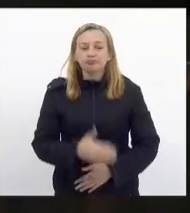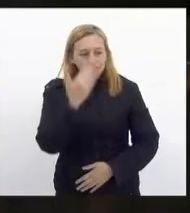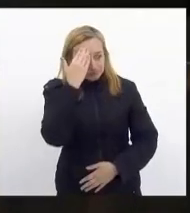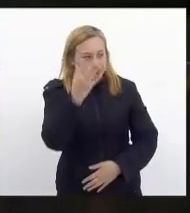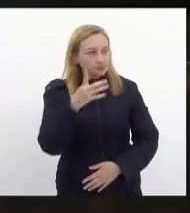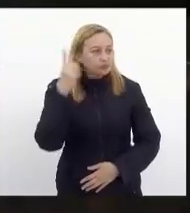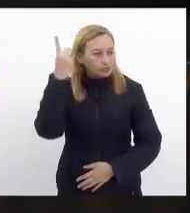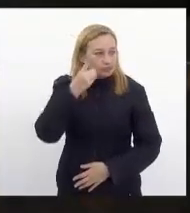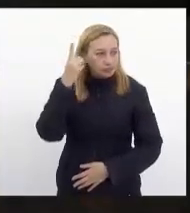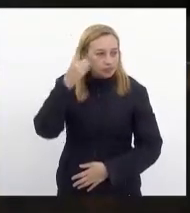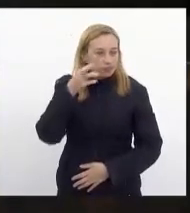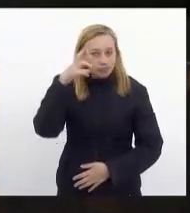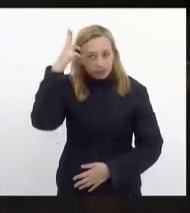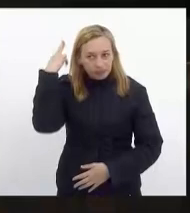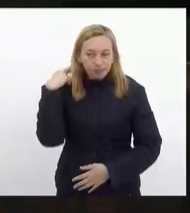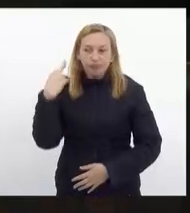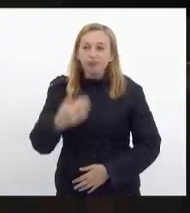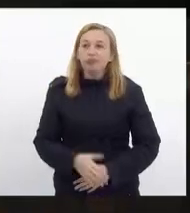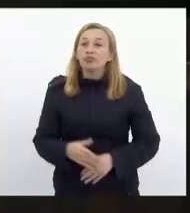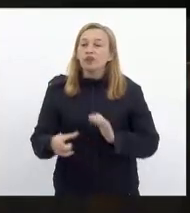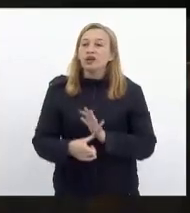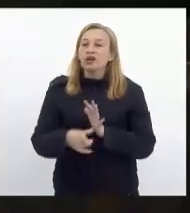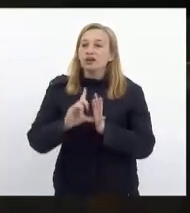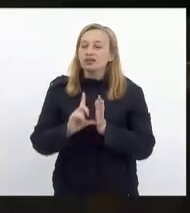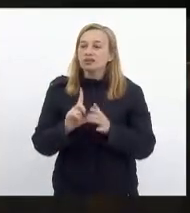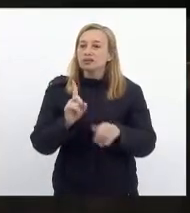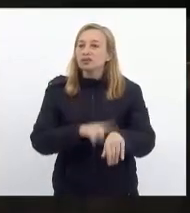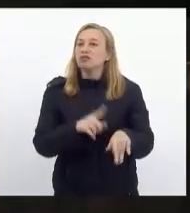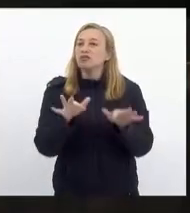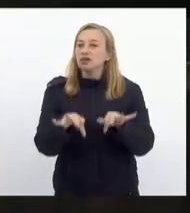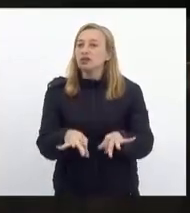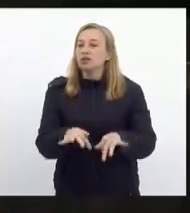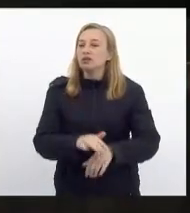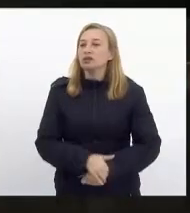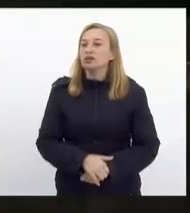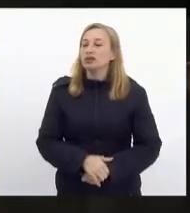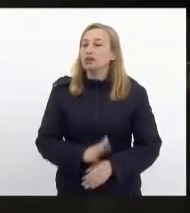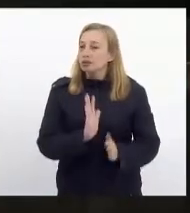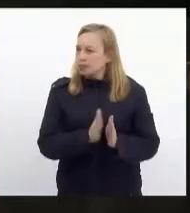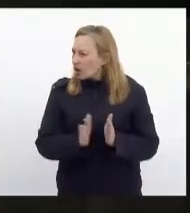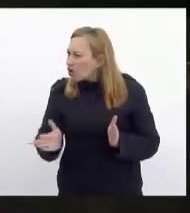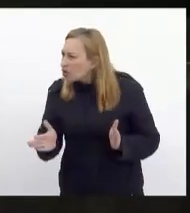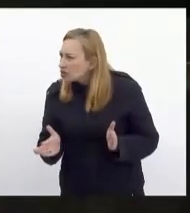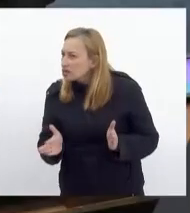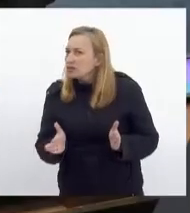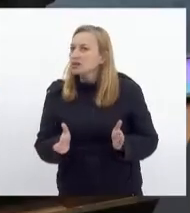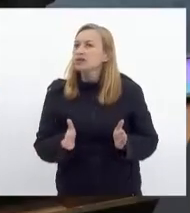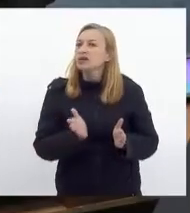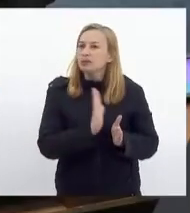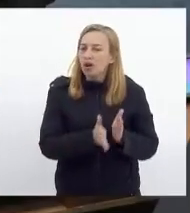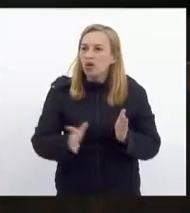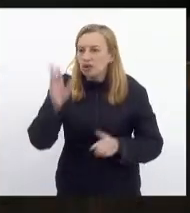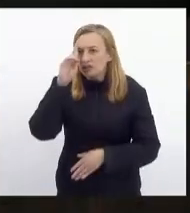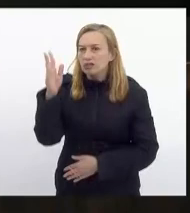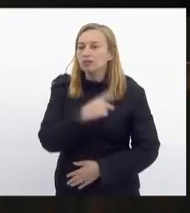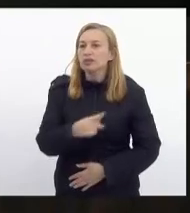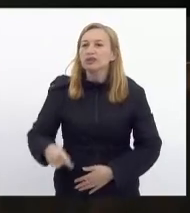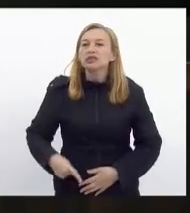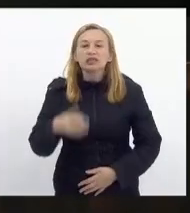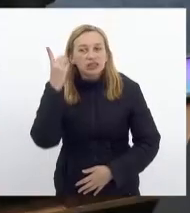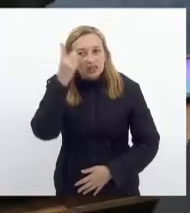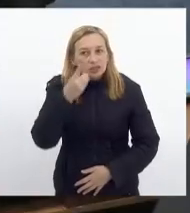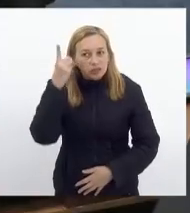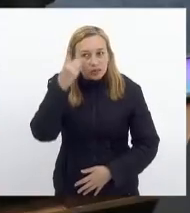deputada Rosane Félix. Antes de passar para o expediente final, pela ordem... Pela ordem, presidente. Deputado, o deputado...